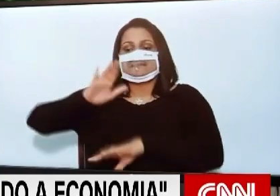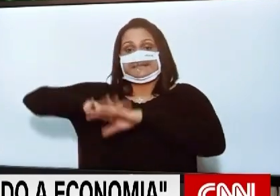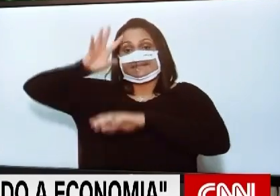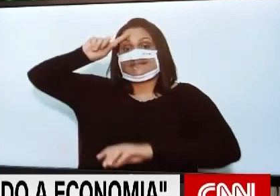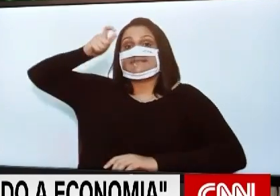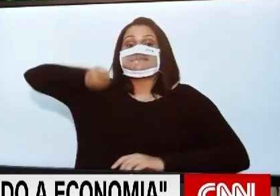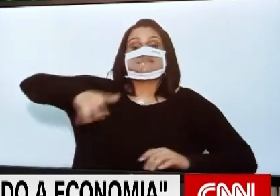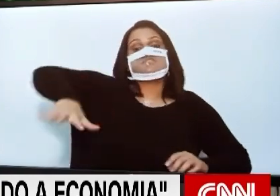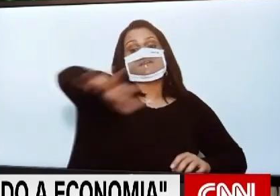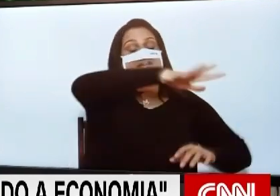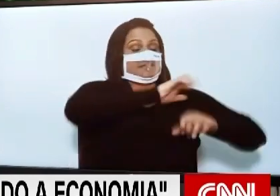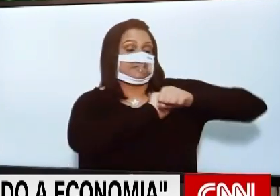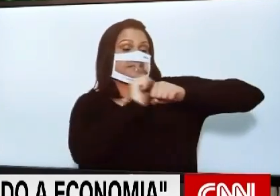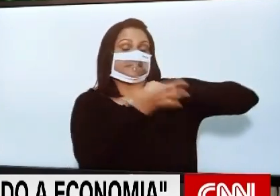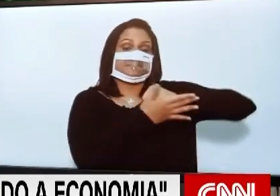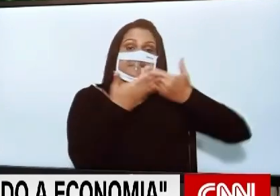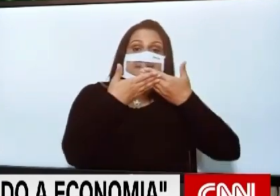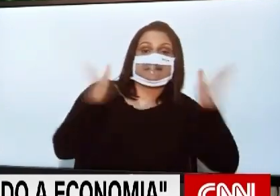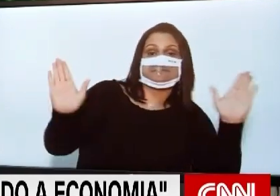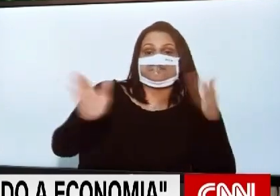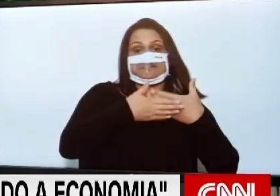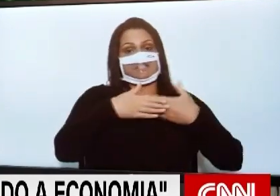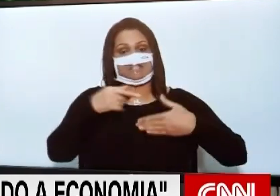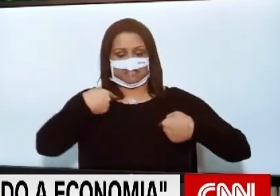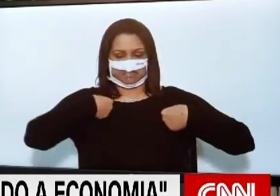nessa área são estados e municípios. E ponto final.